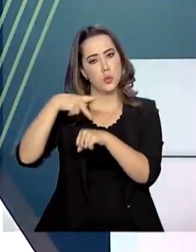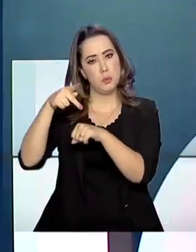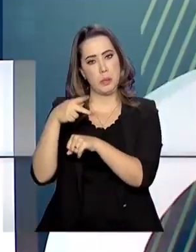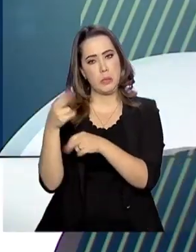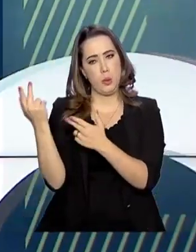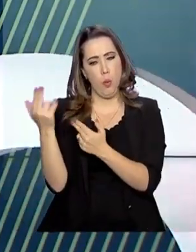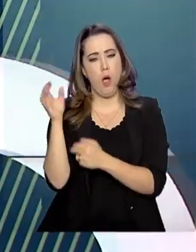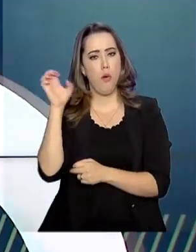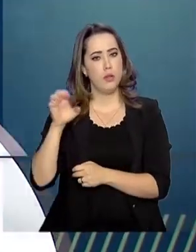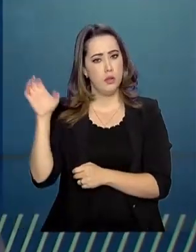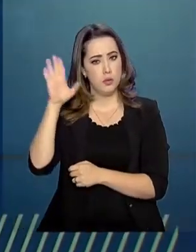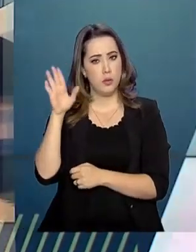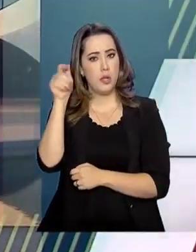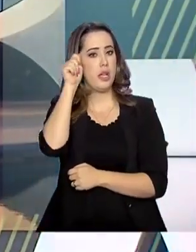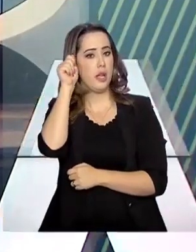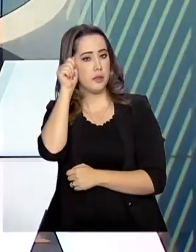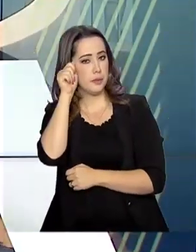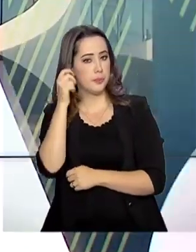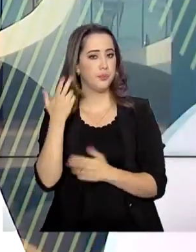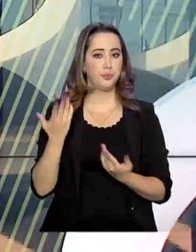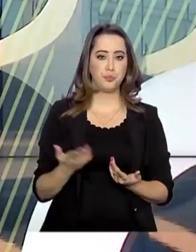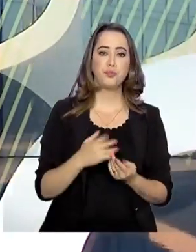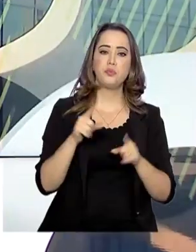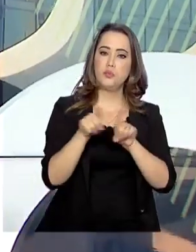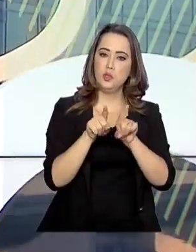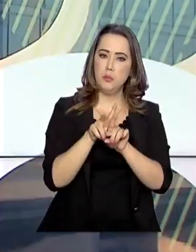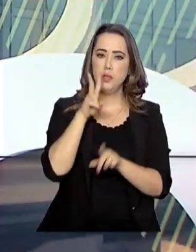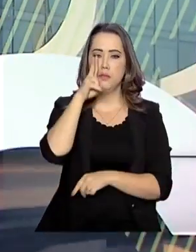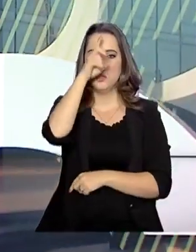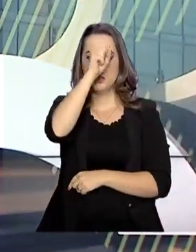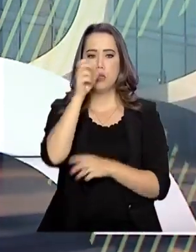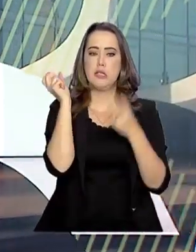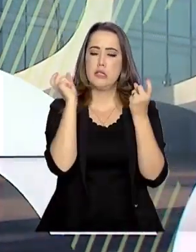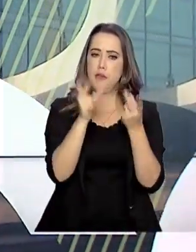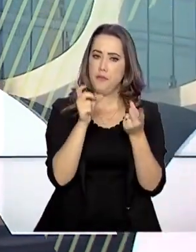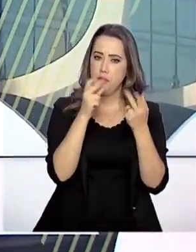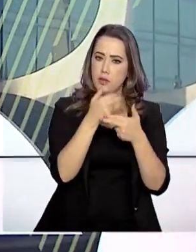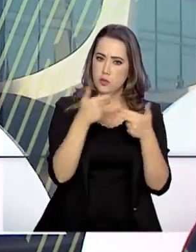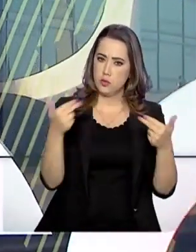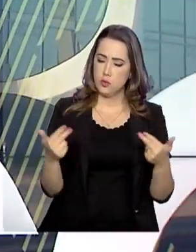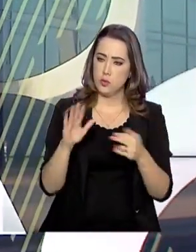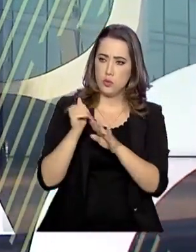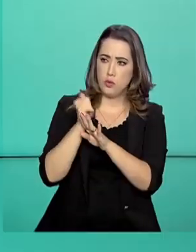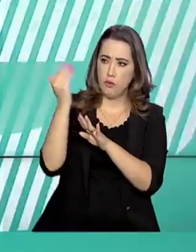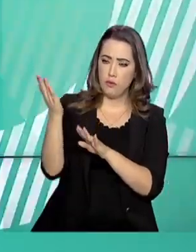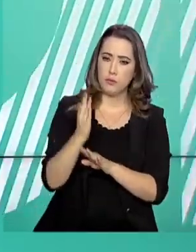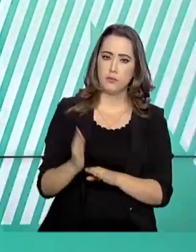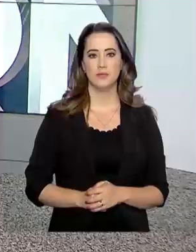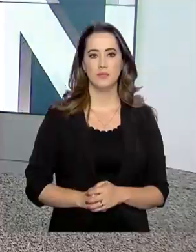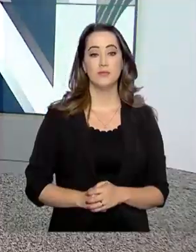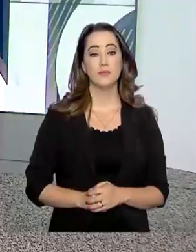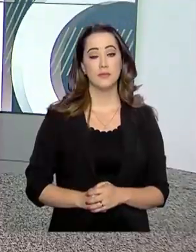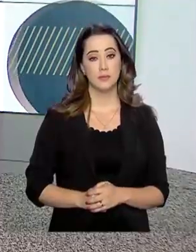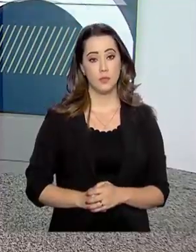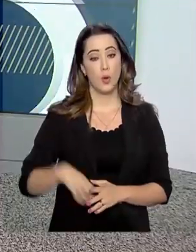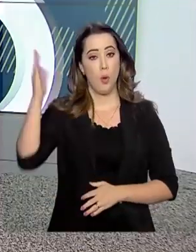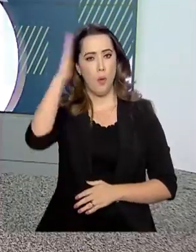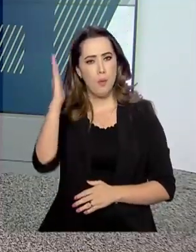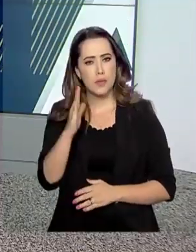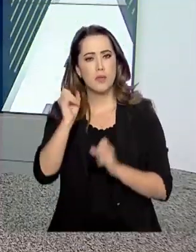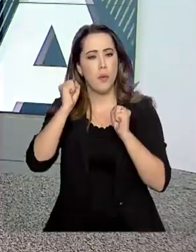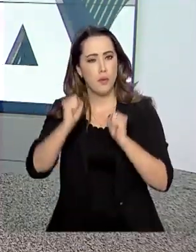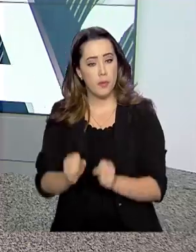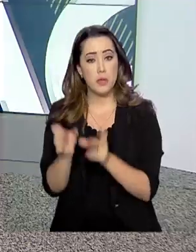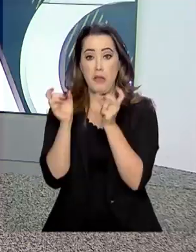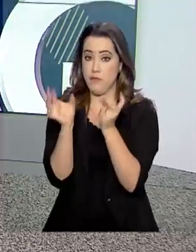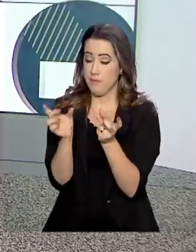da União Europeia e Ásia, por exemplo. A medida também fortalece a comercialização dos produtos no exterior. O Brasil